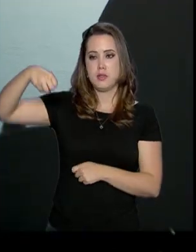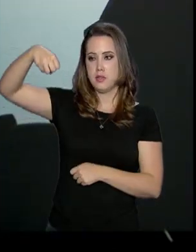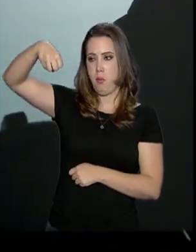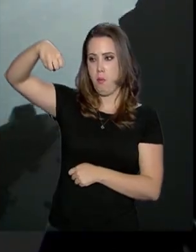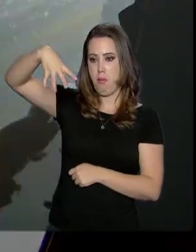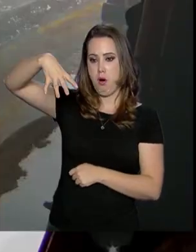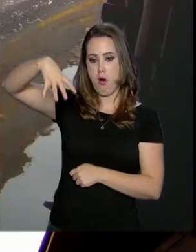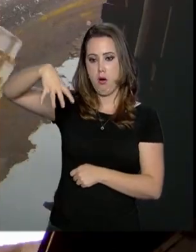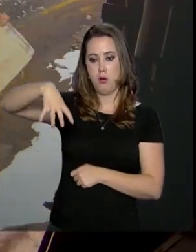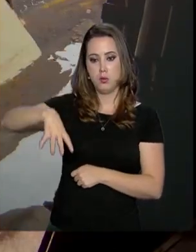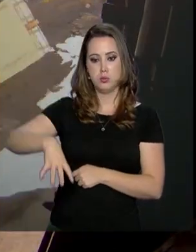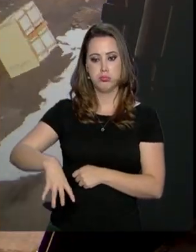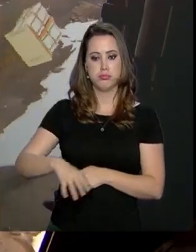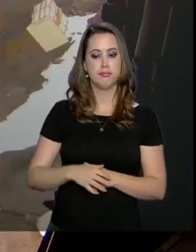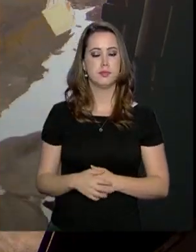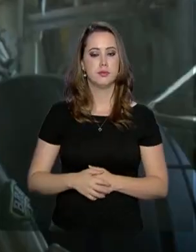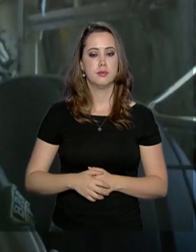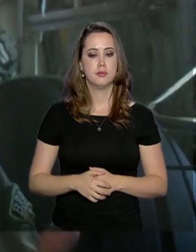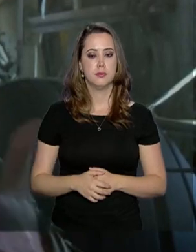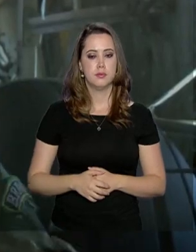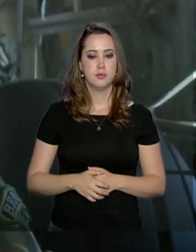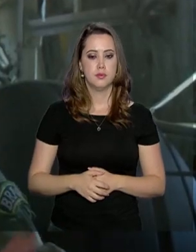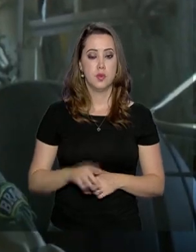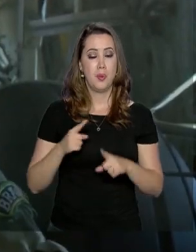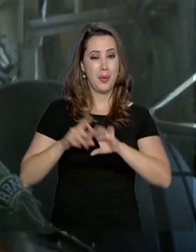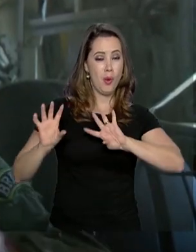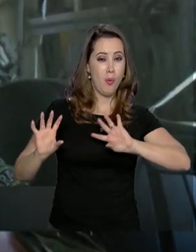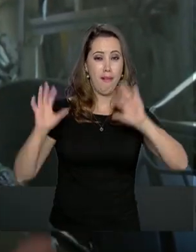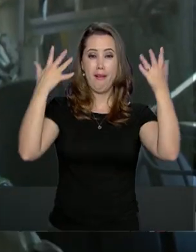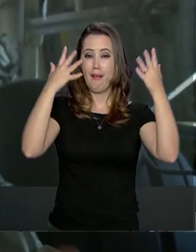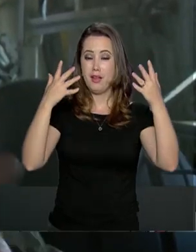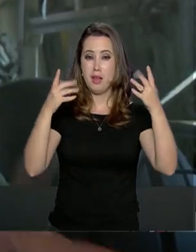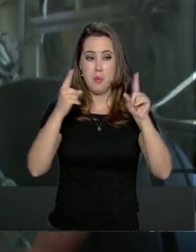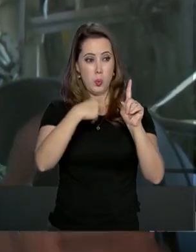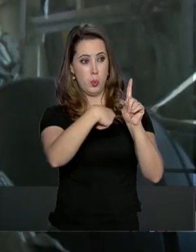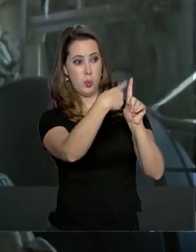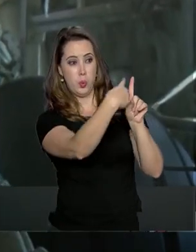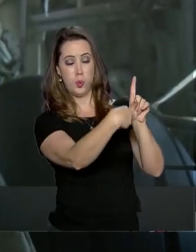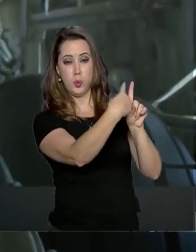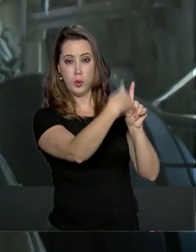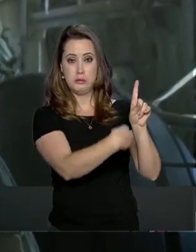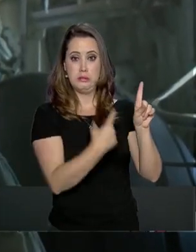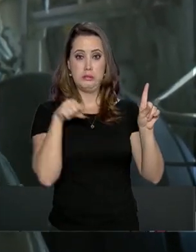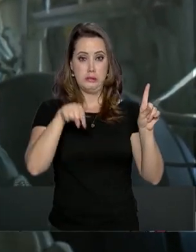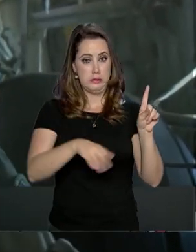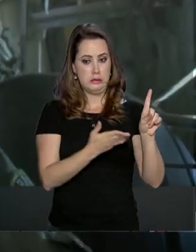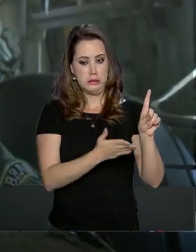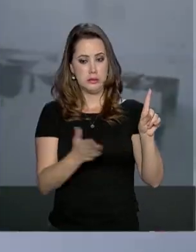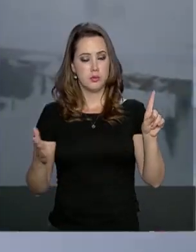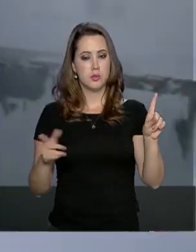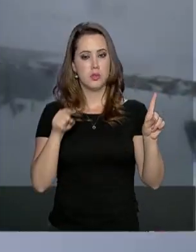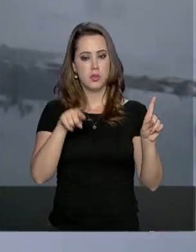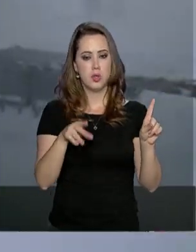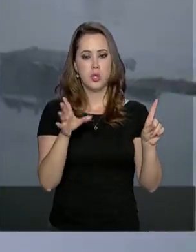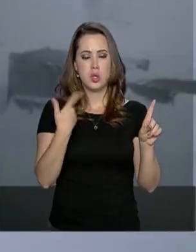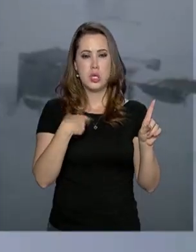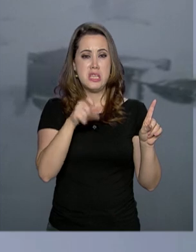precisam ser jogados do avião. Devido ao clima, temperatura, a época, a estação do ano, a